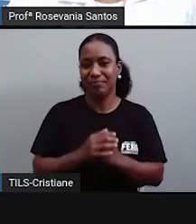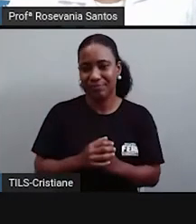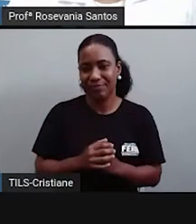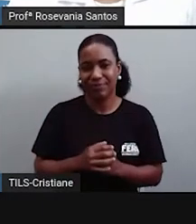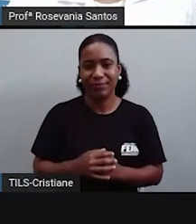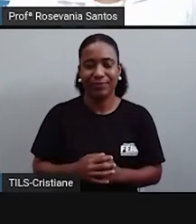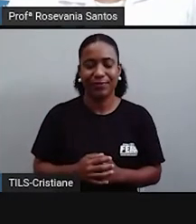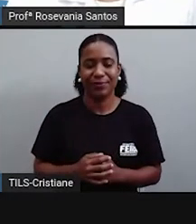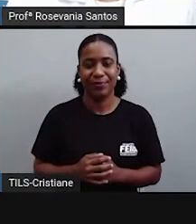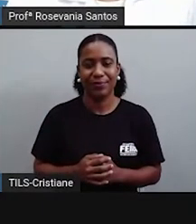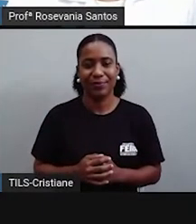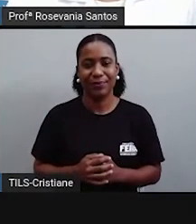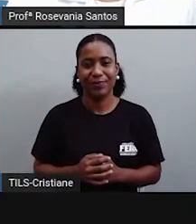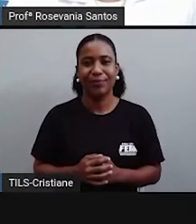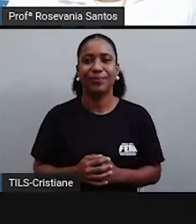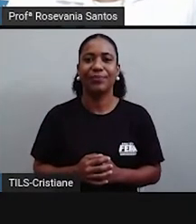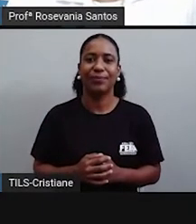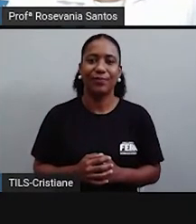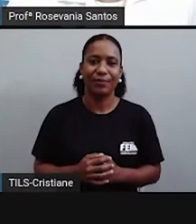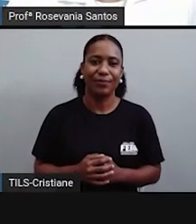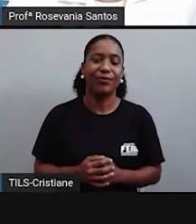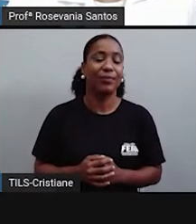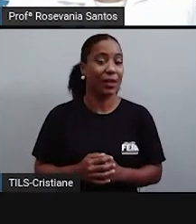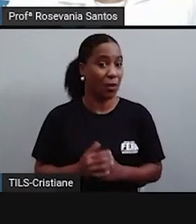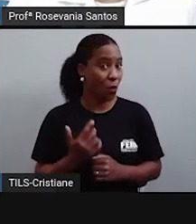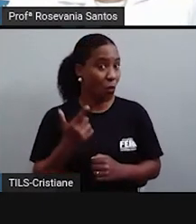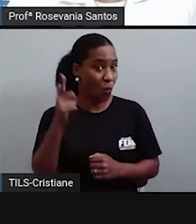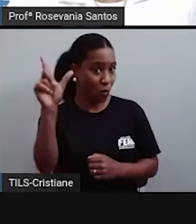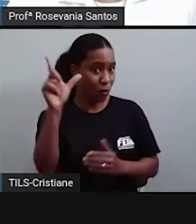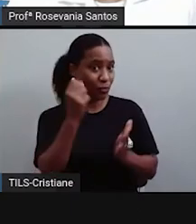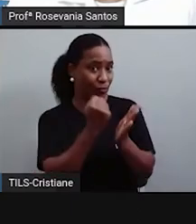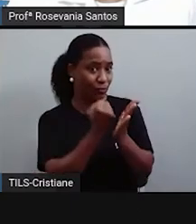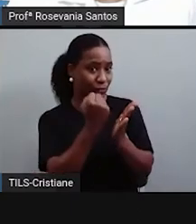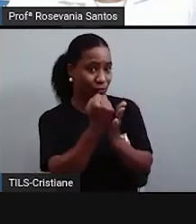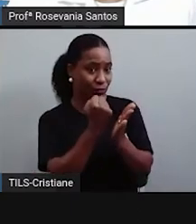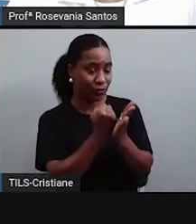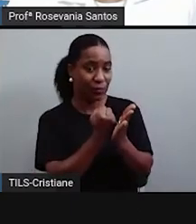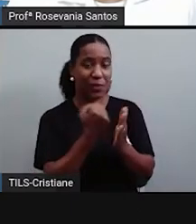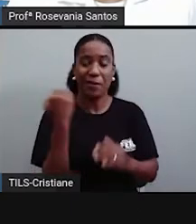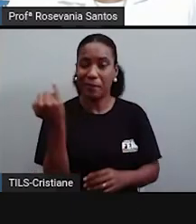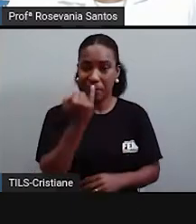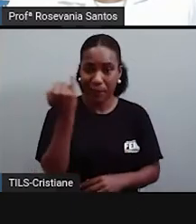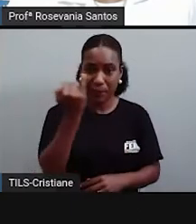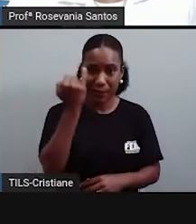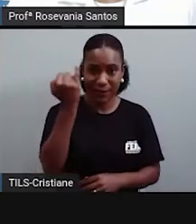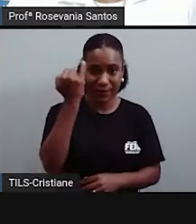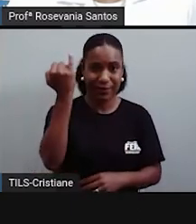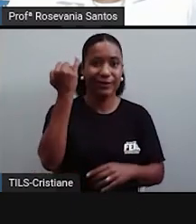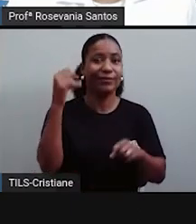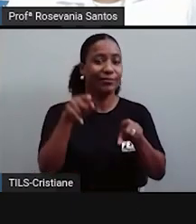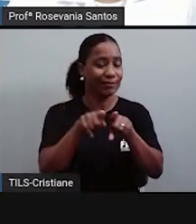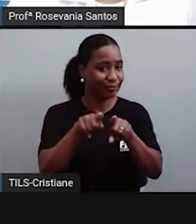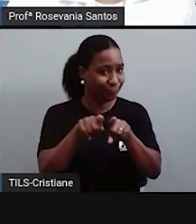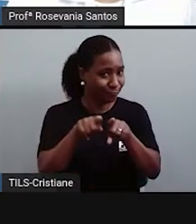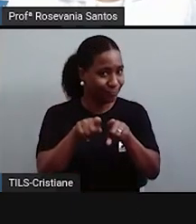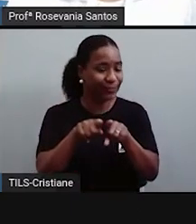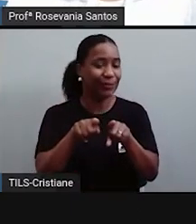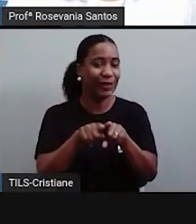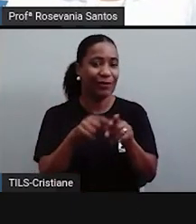época. Bom, outro tratado importante também, na parte do tratado de proveitura,